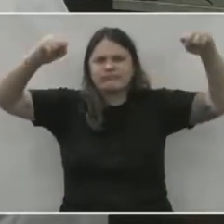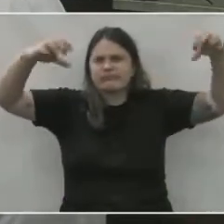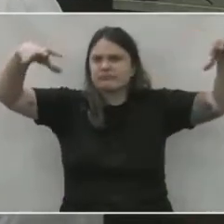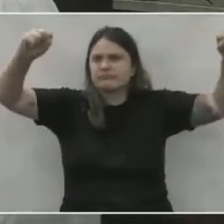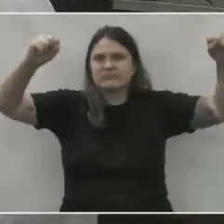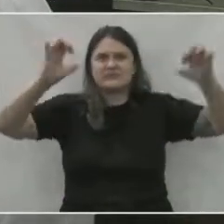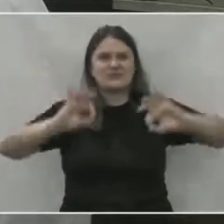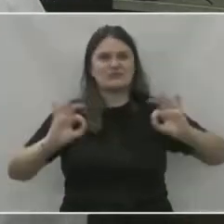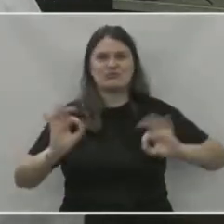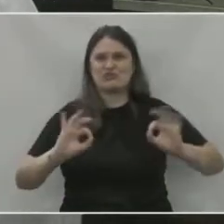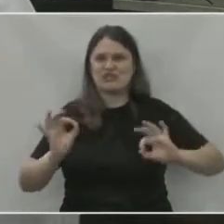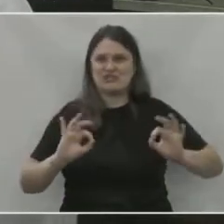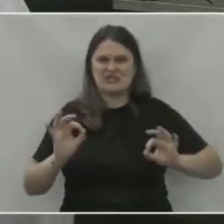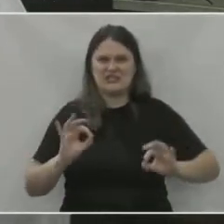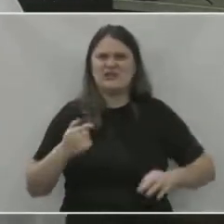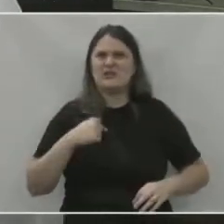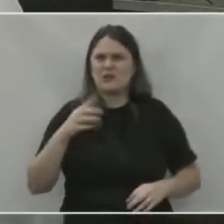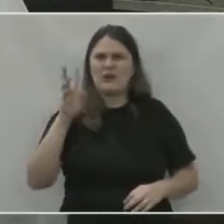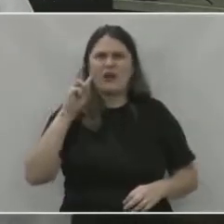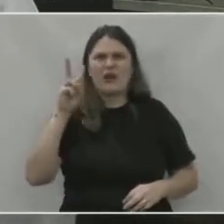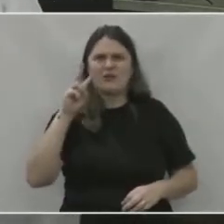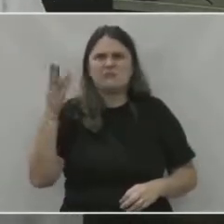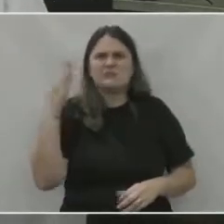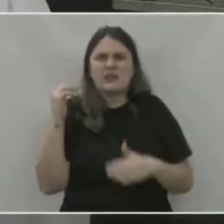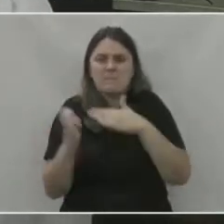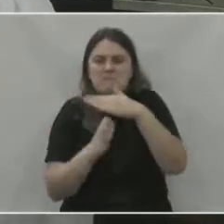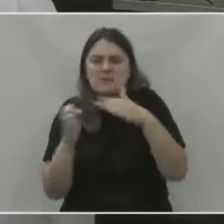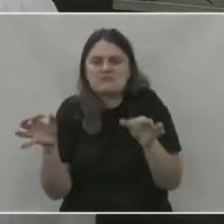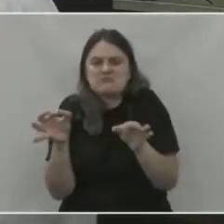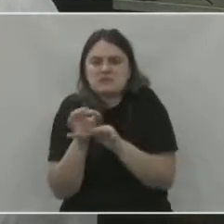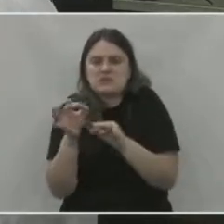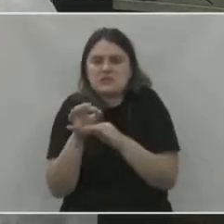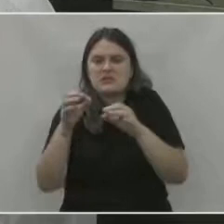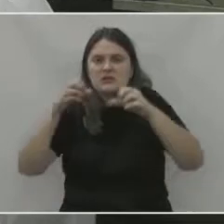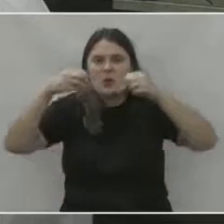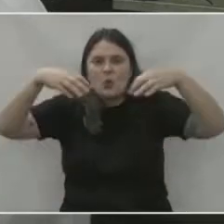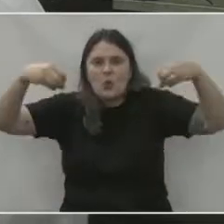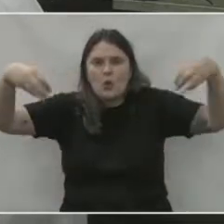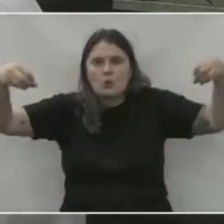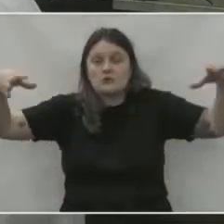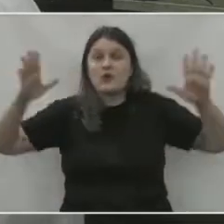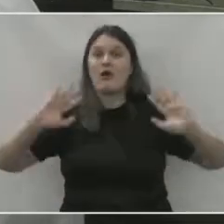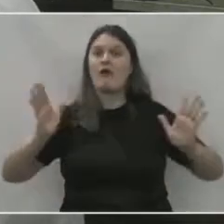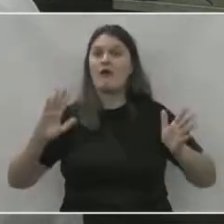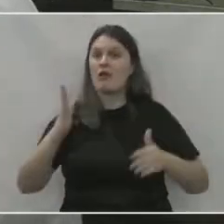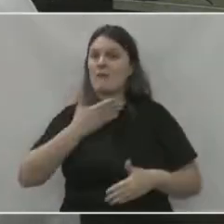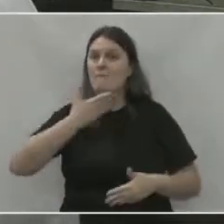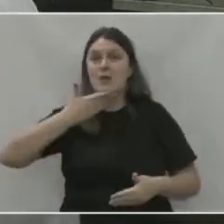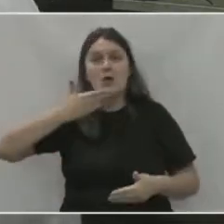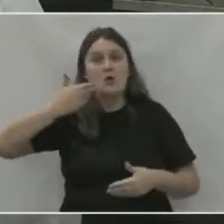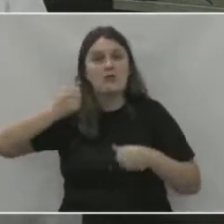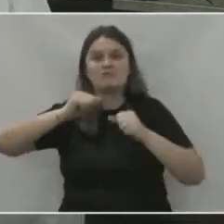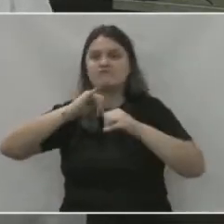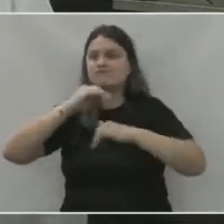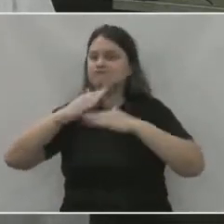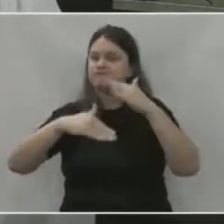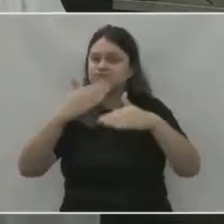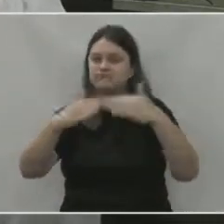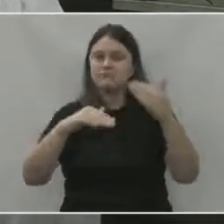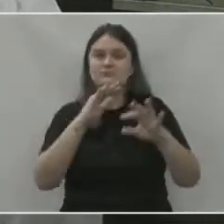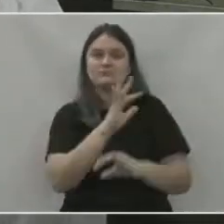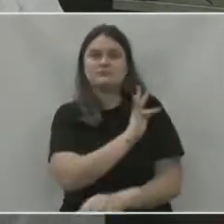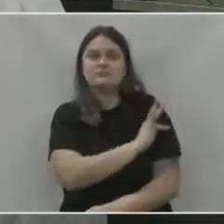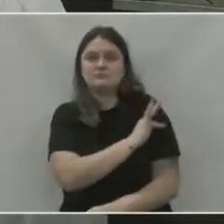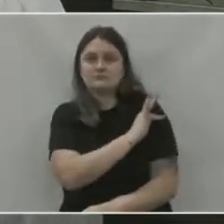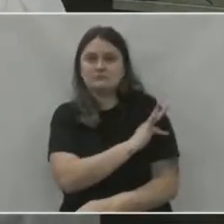Alexandre Xelém, que era uma companhia pequena. Hoje a Copéu bota iluminação boa em todas as ruas, etc. Então,